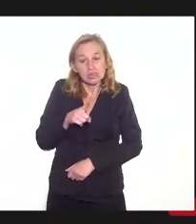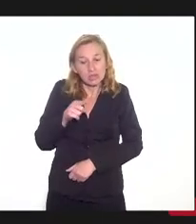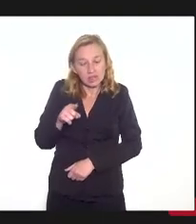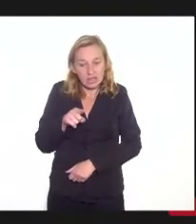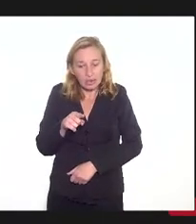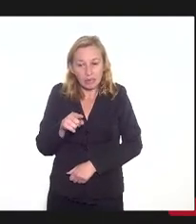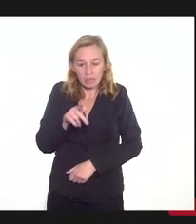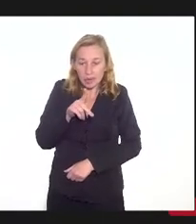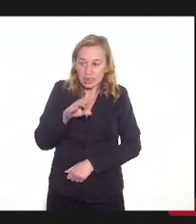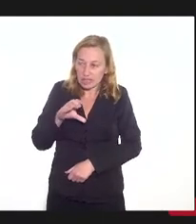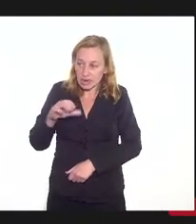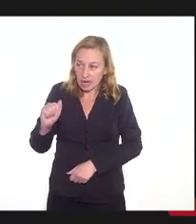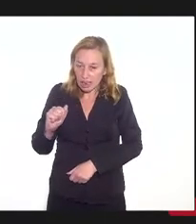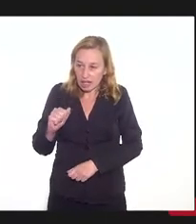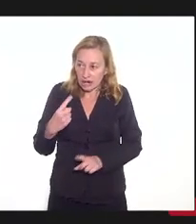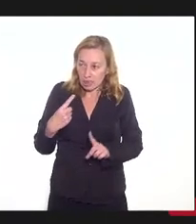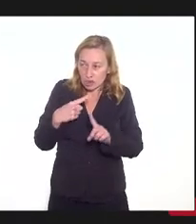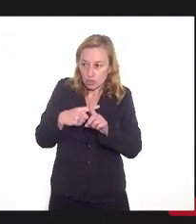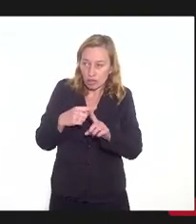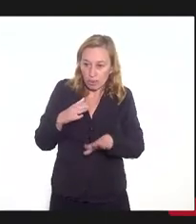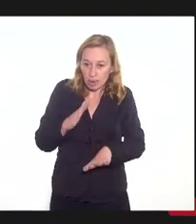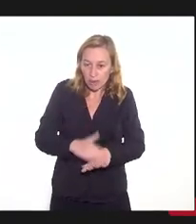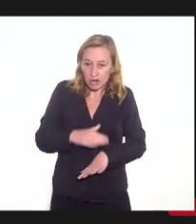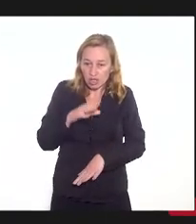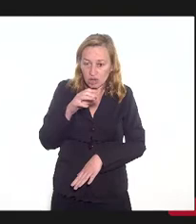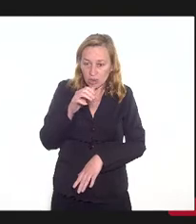o IPCA e somar mais 4,